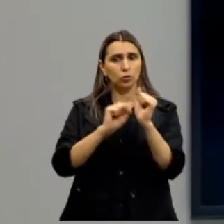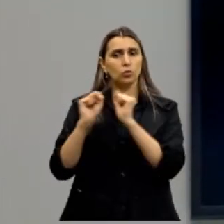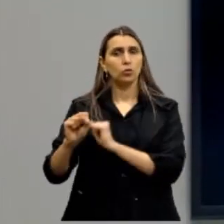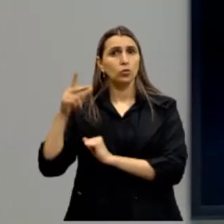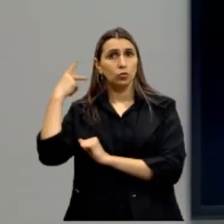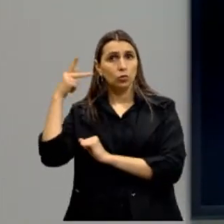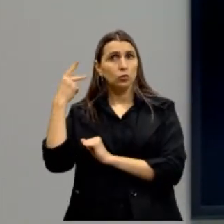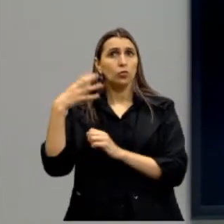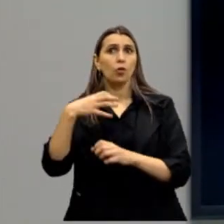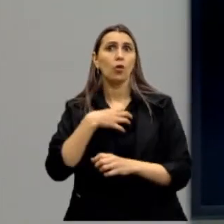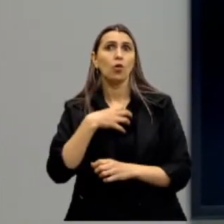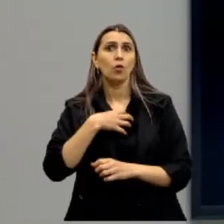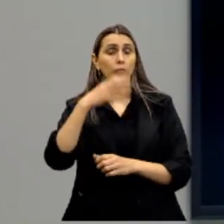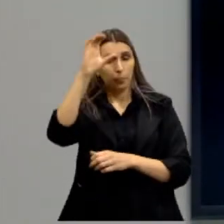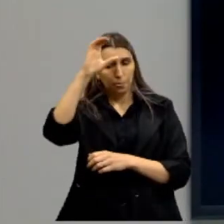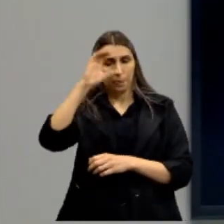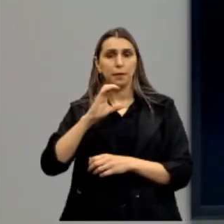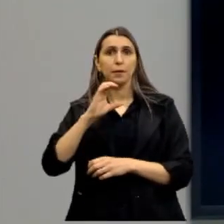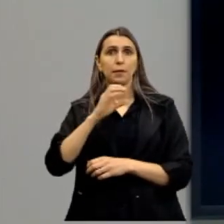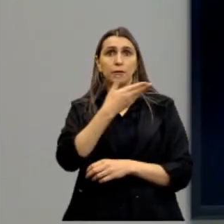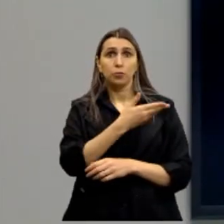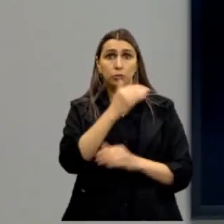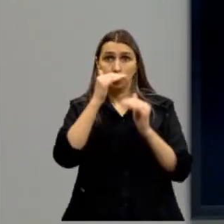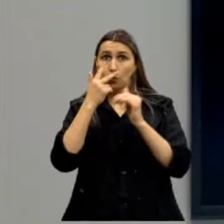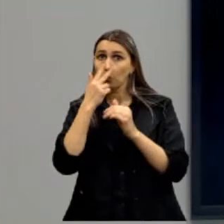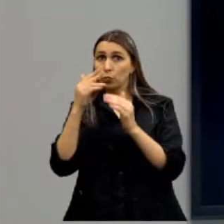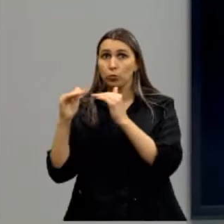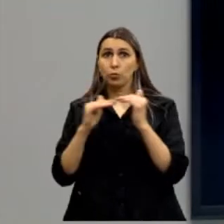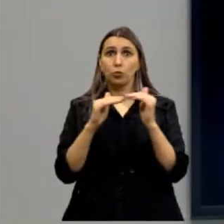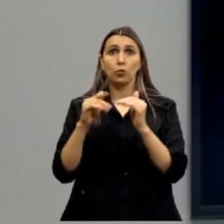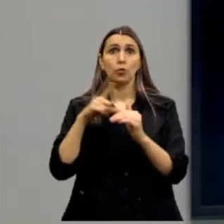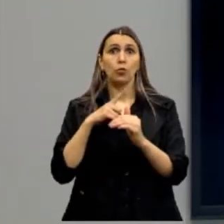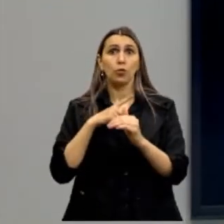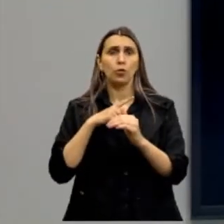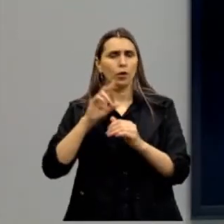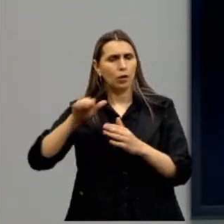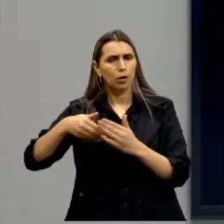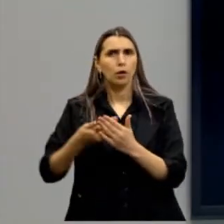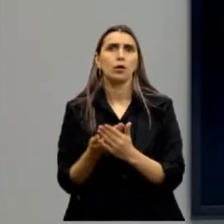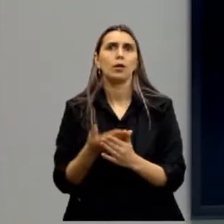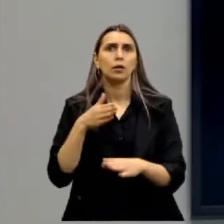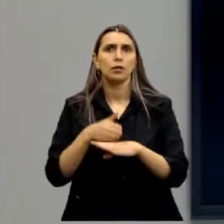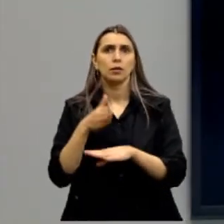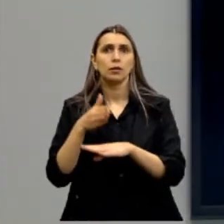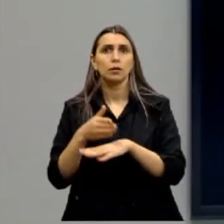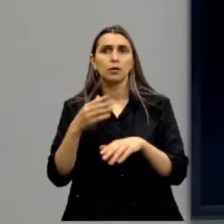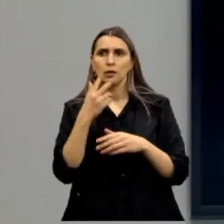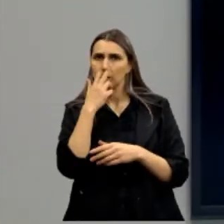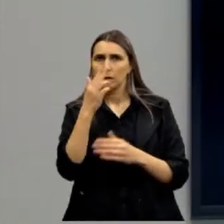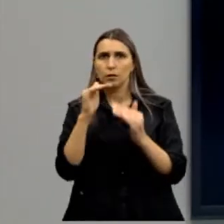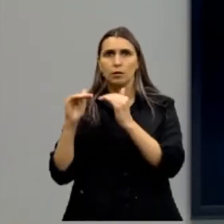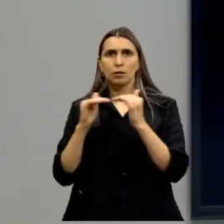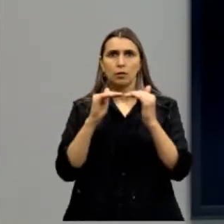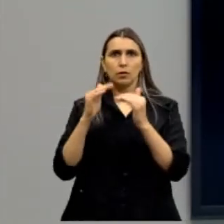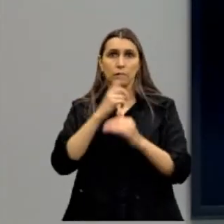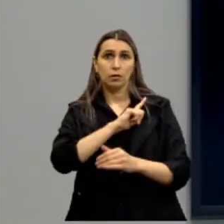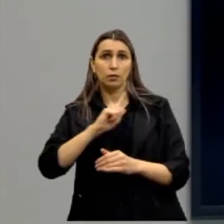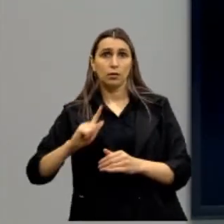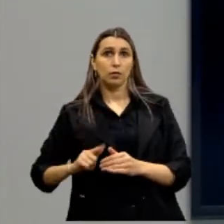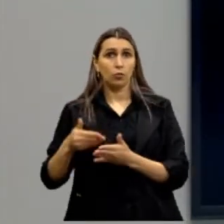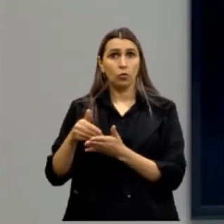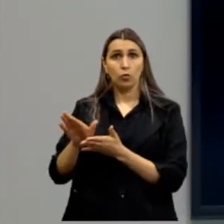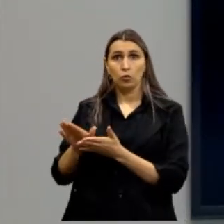político, de modo que os cidadãos, quem? Os iguais, tivessem a oportunidade de participar igualmente do governo, não